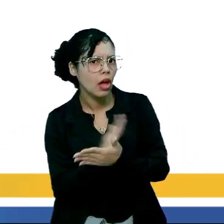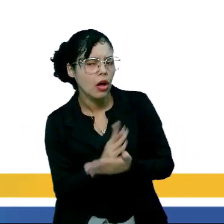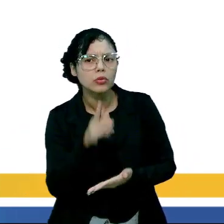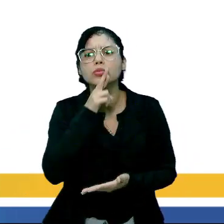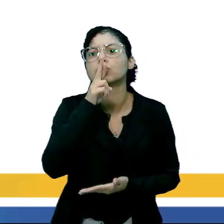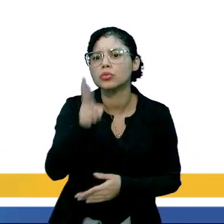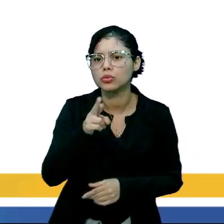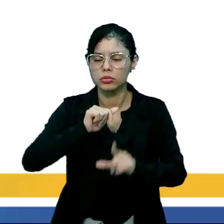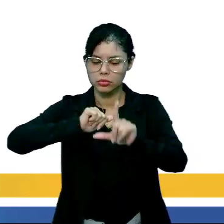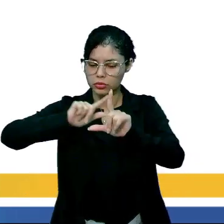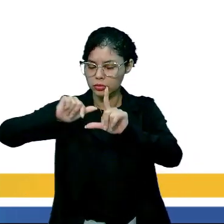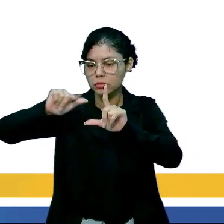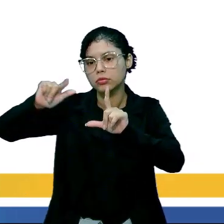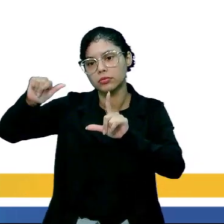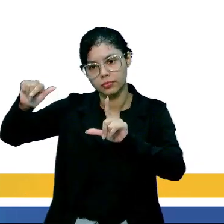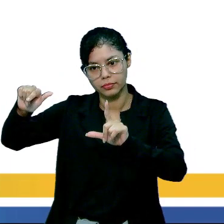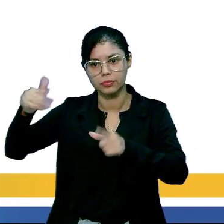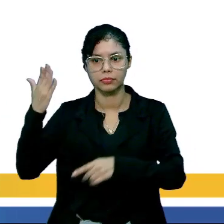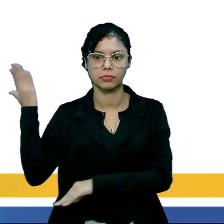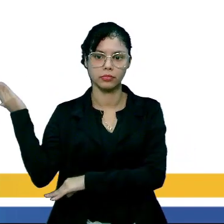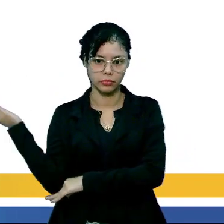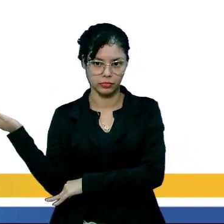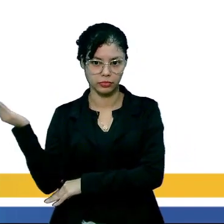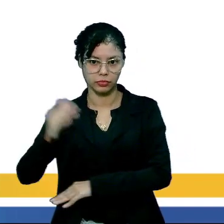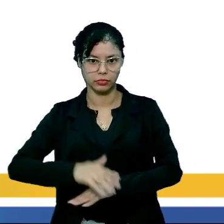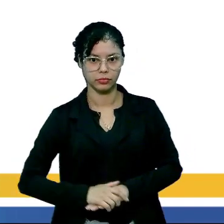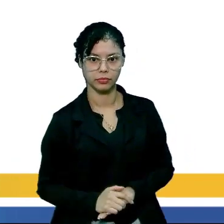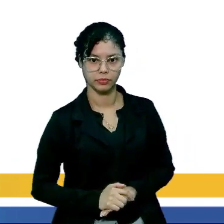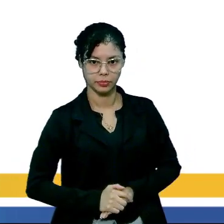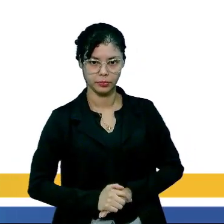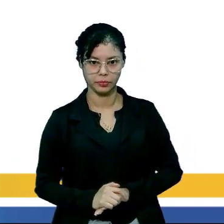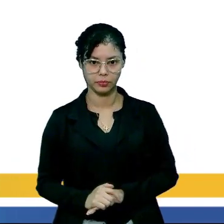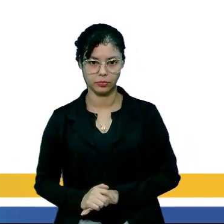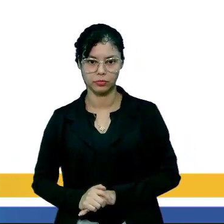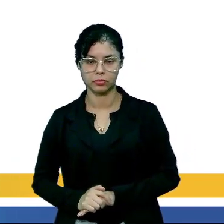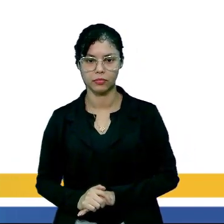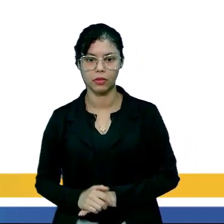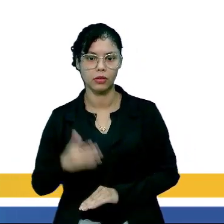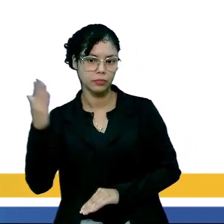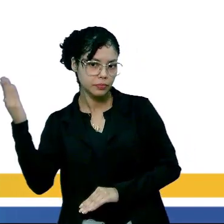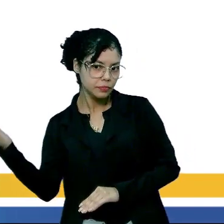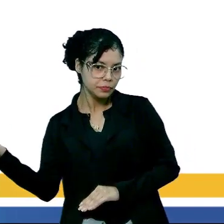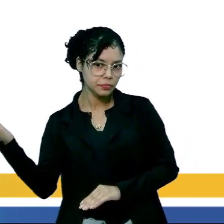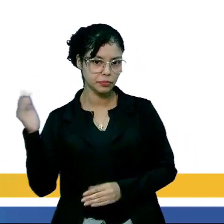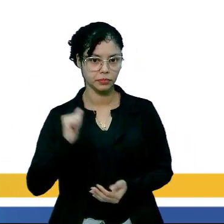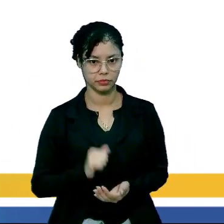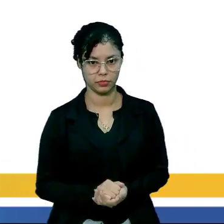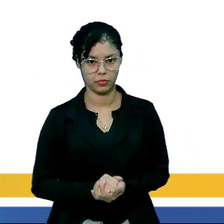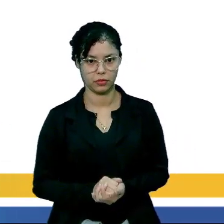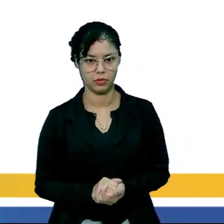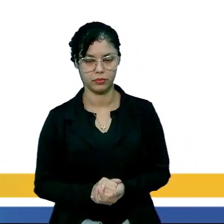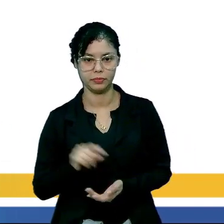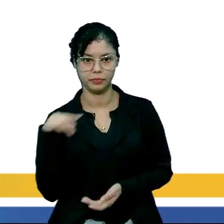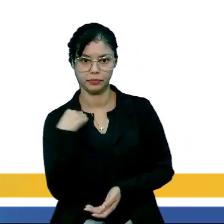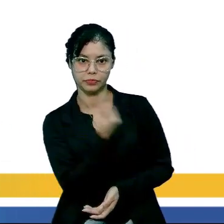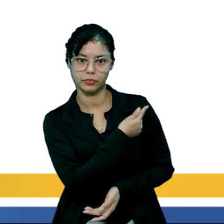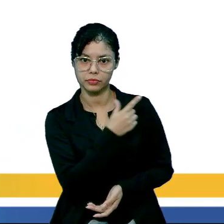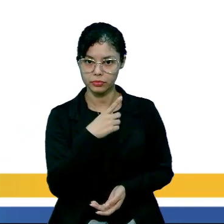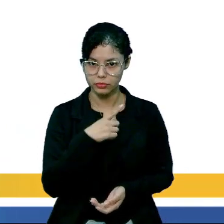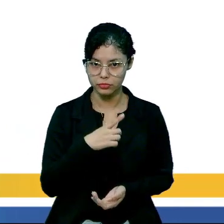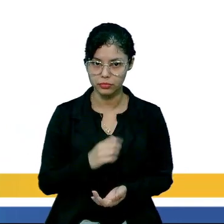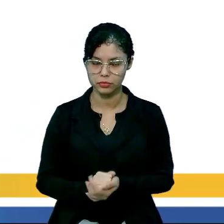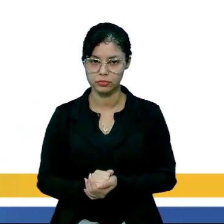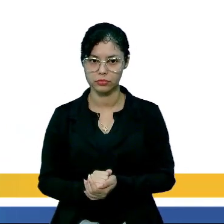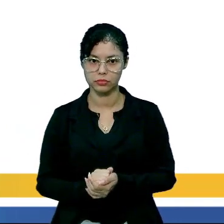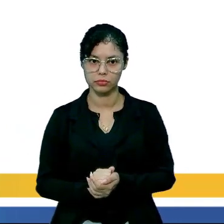alguns resultados estão nos gráficos a seguir. E, olha aí, nós temos aí, pessoal,